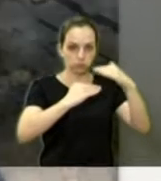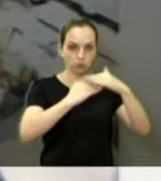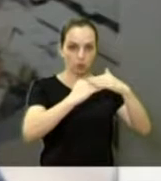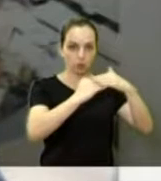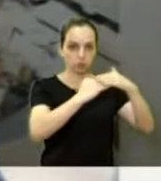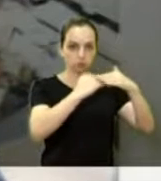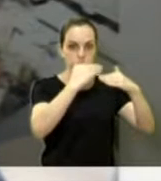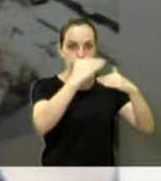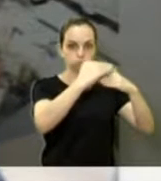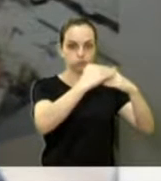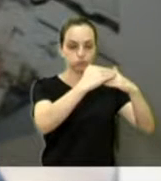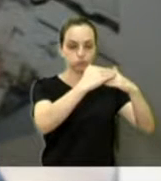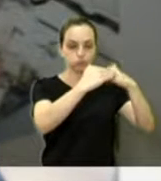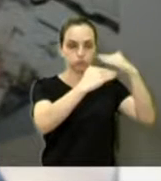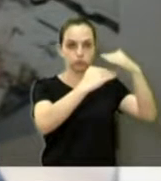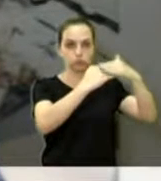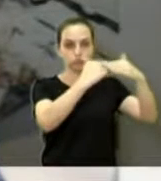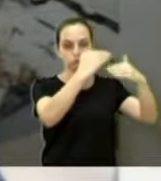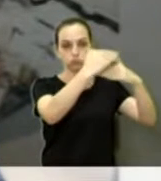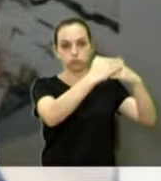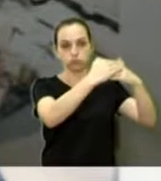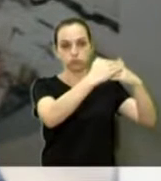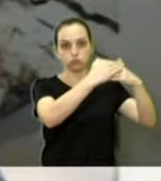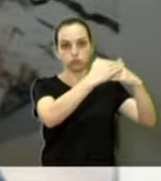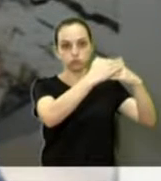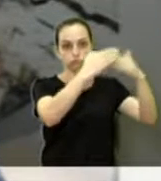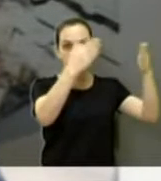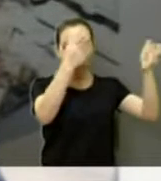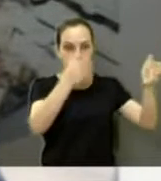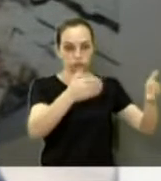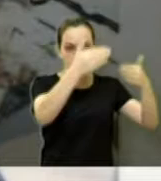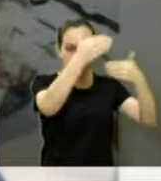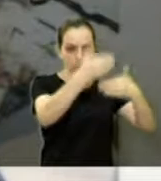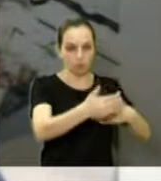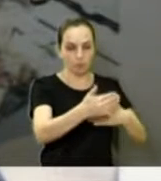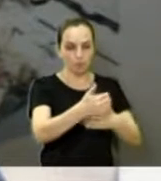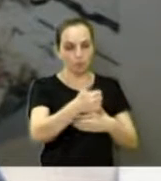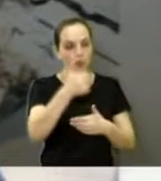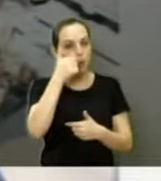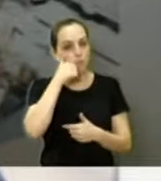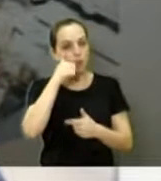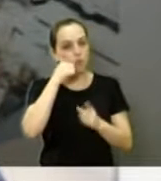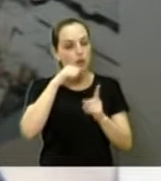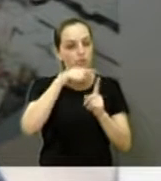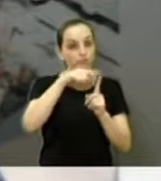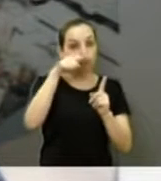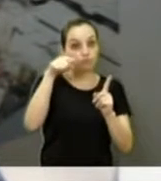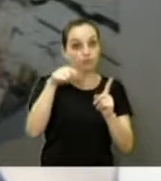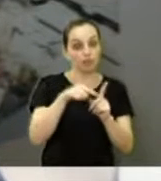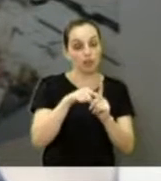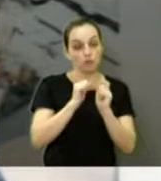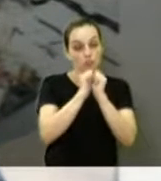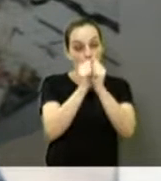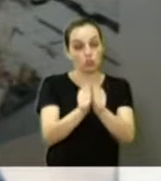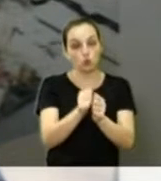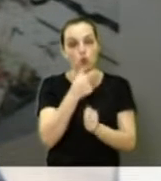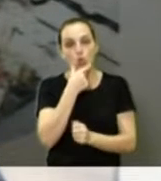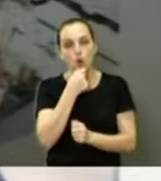fazer um barraco, uma mulher grávida e um senhor morando lá.